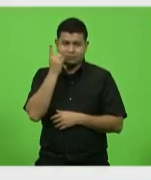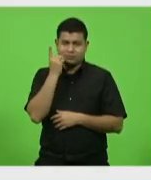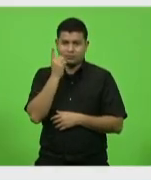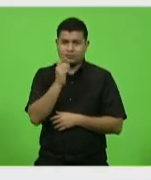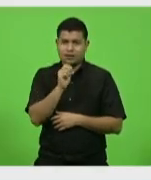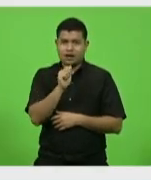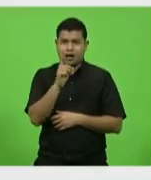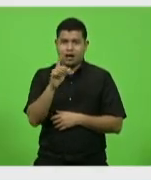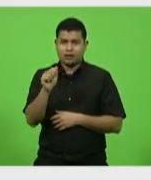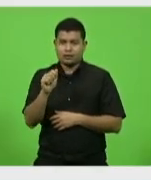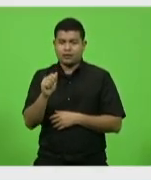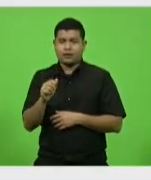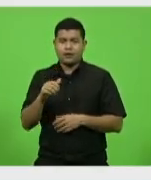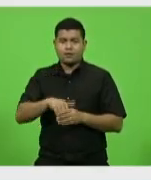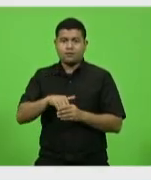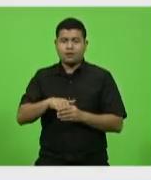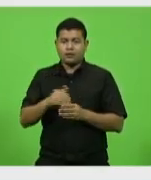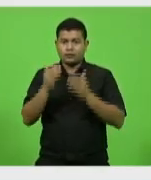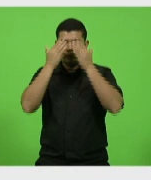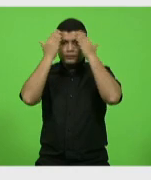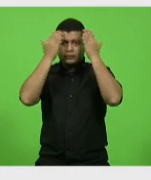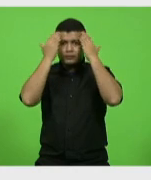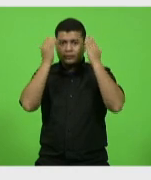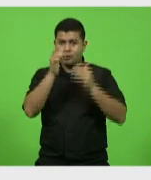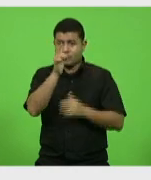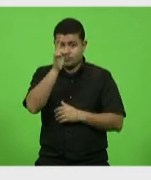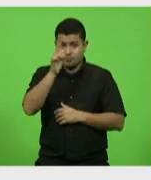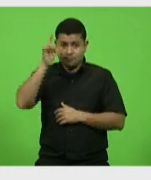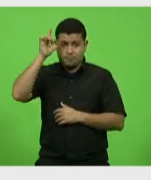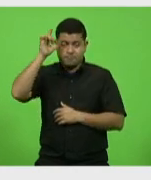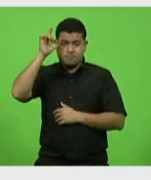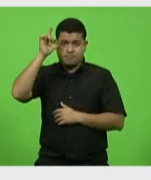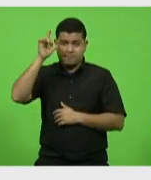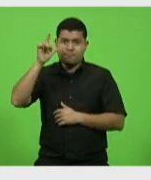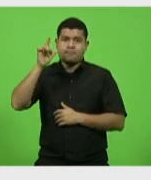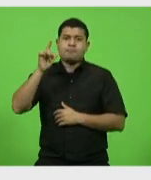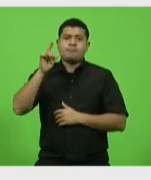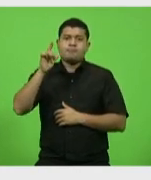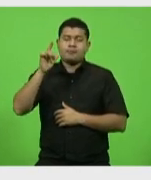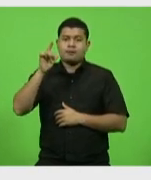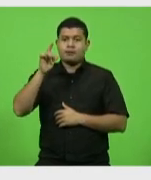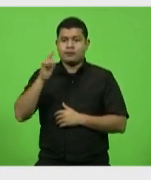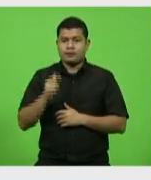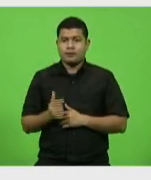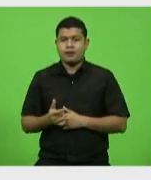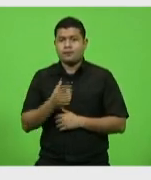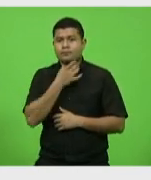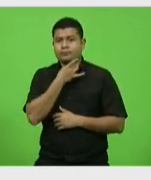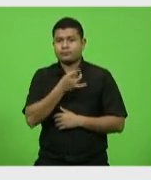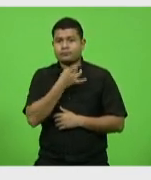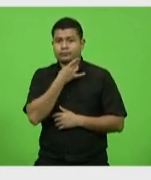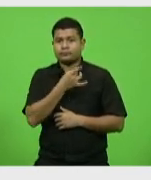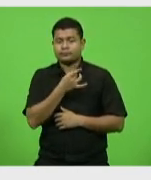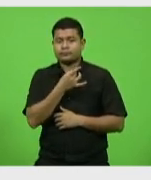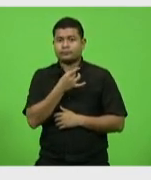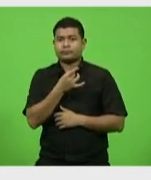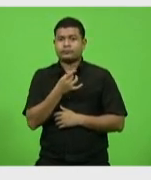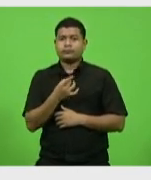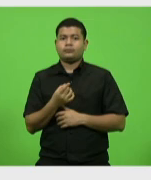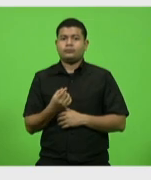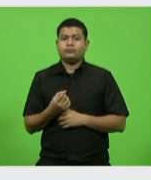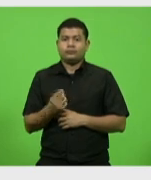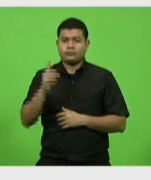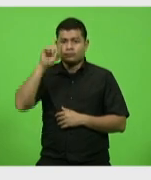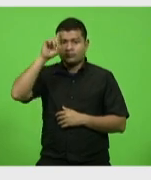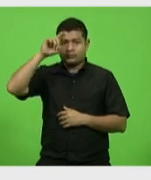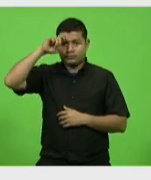Milton Schaefer. No deputado Laércio Schuster. No deputado Valdir Cobalcini. No deputado Marcos